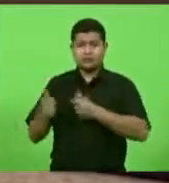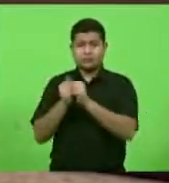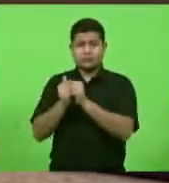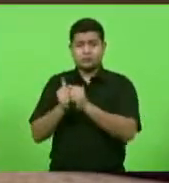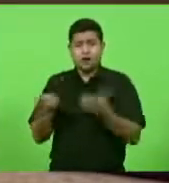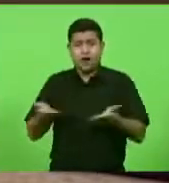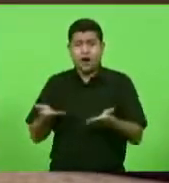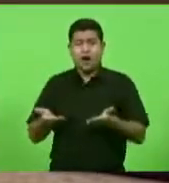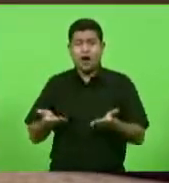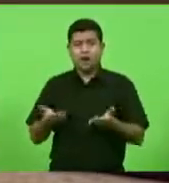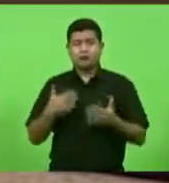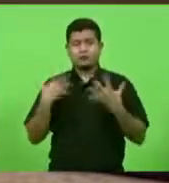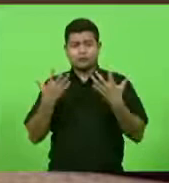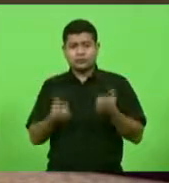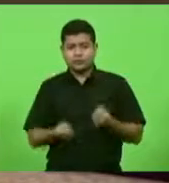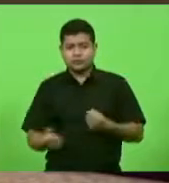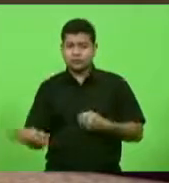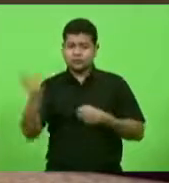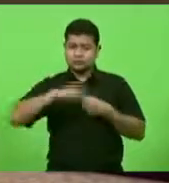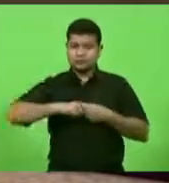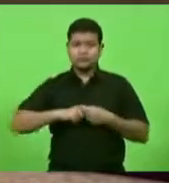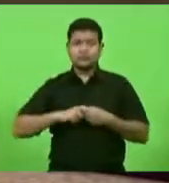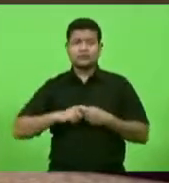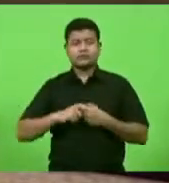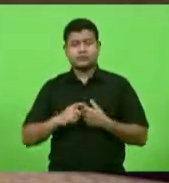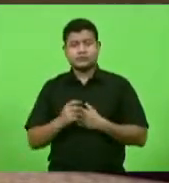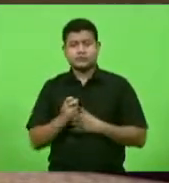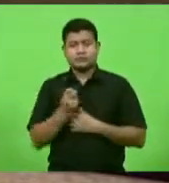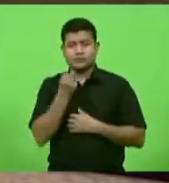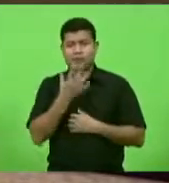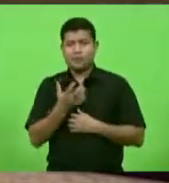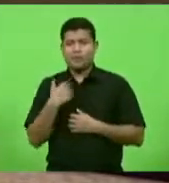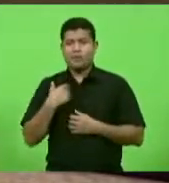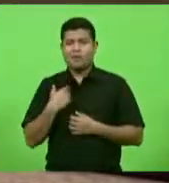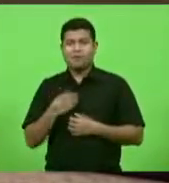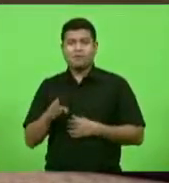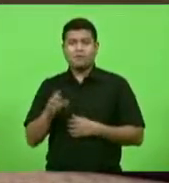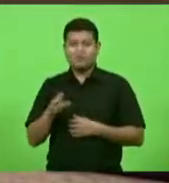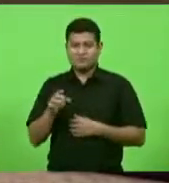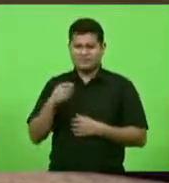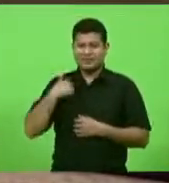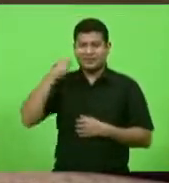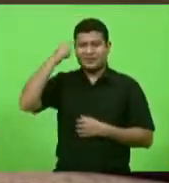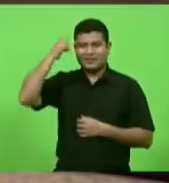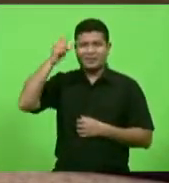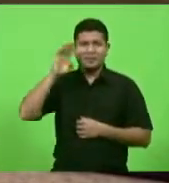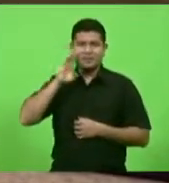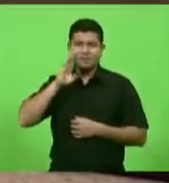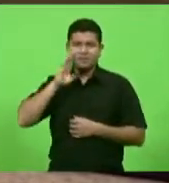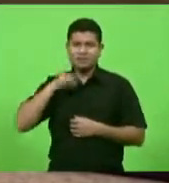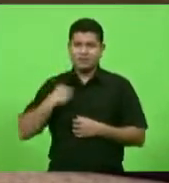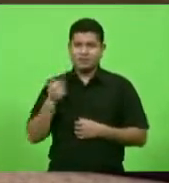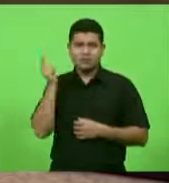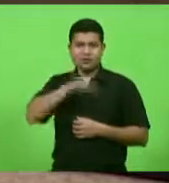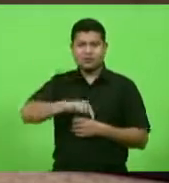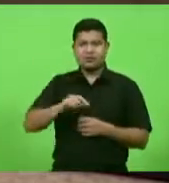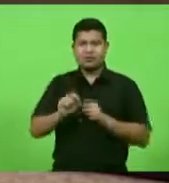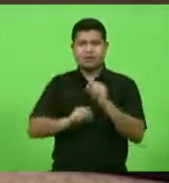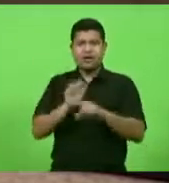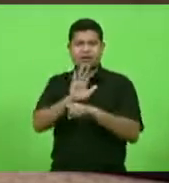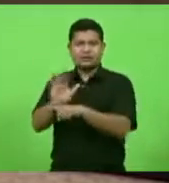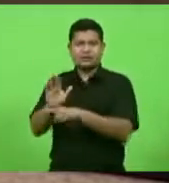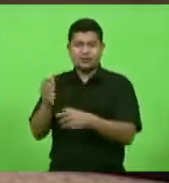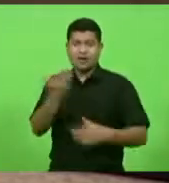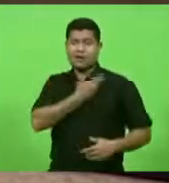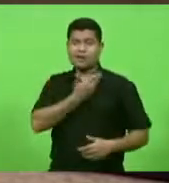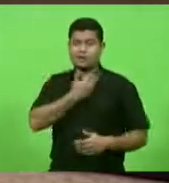por isso que é tão bom, deputado Berlanda, quando a gente consegue abrir a porta para um amigo e a gente pode perceber que quando